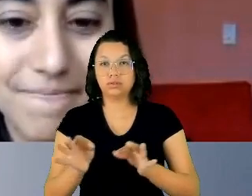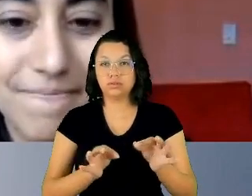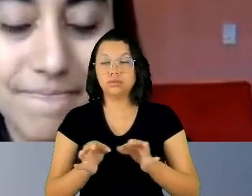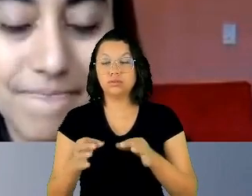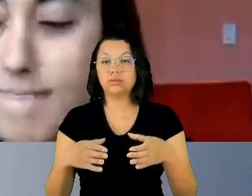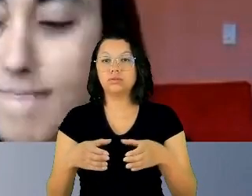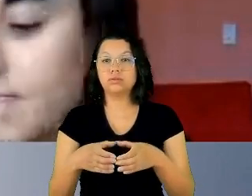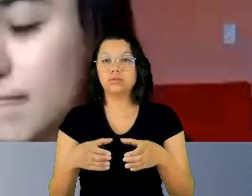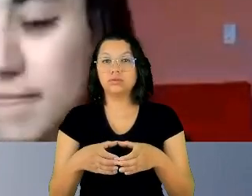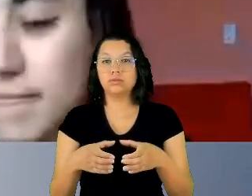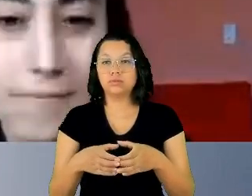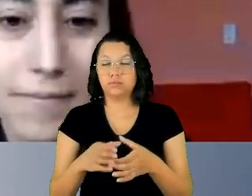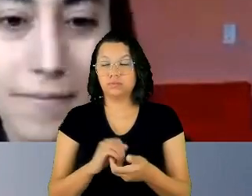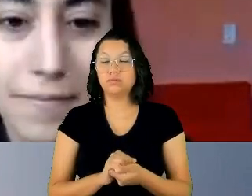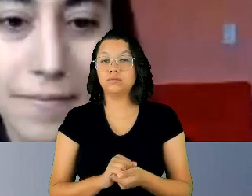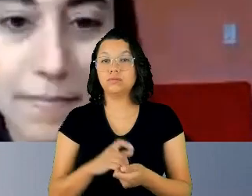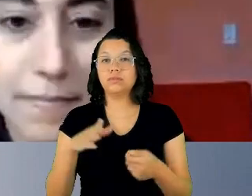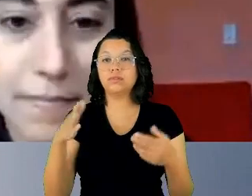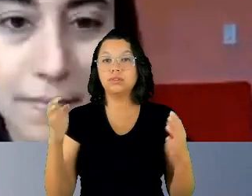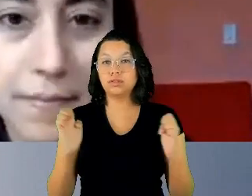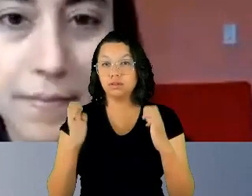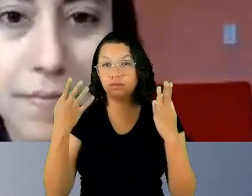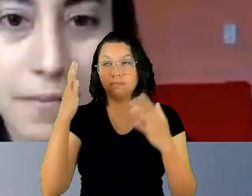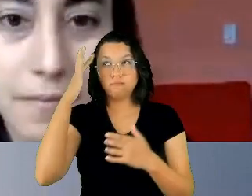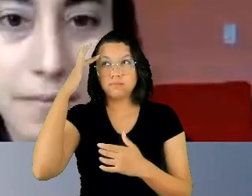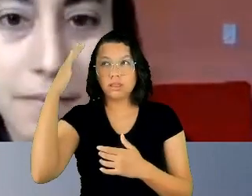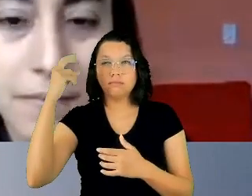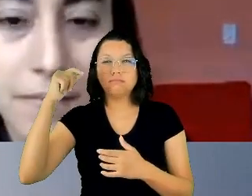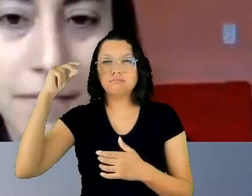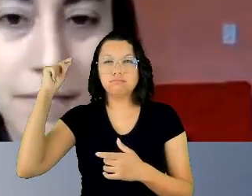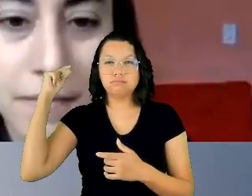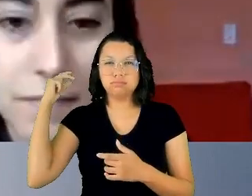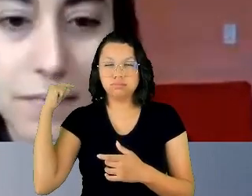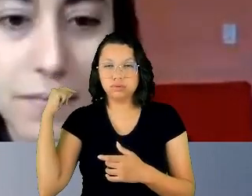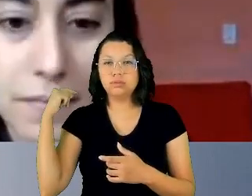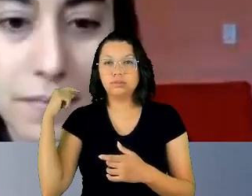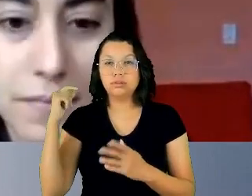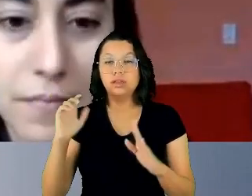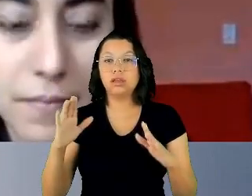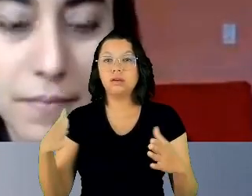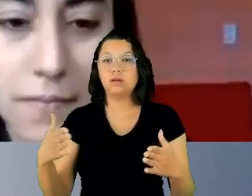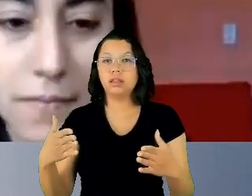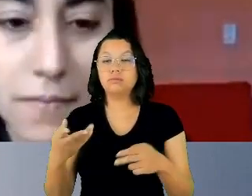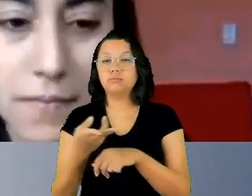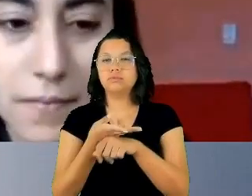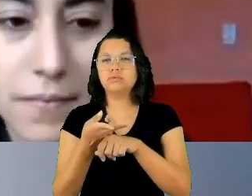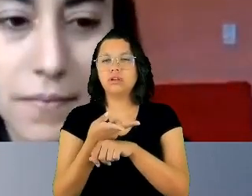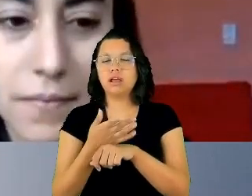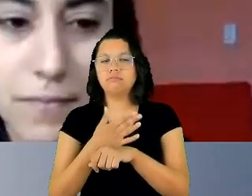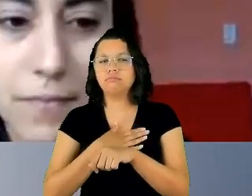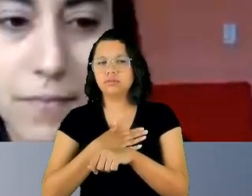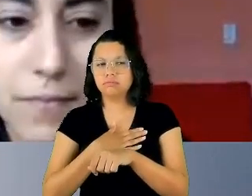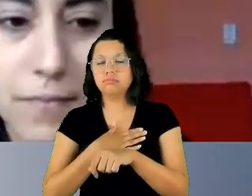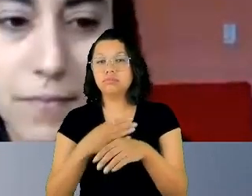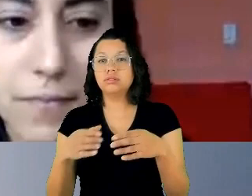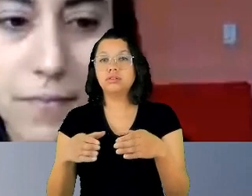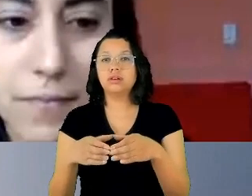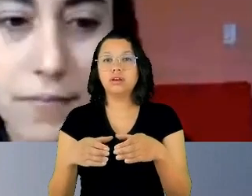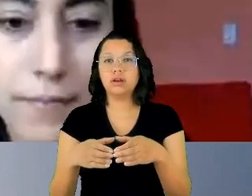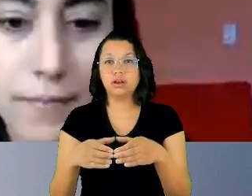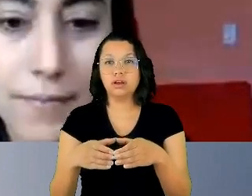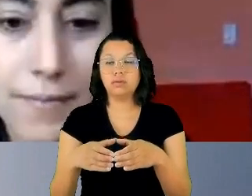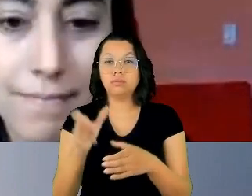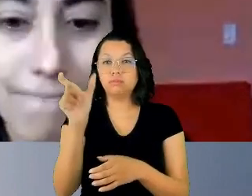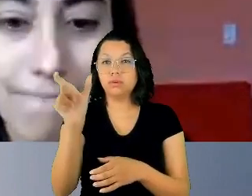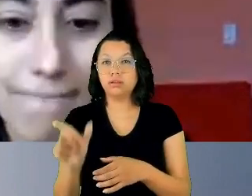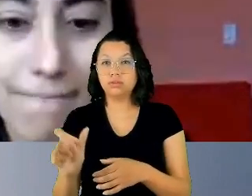Foi um evento pensado já há algum tempo e desde que fui procurado pelo SINC-OLGA, na pessoa da